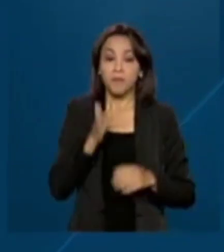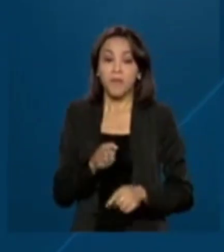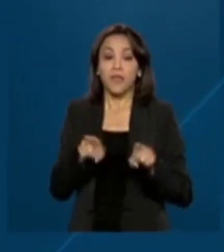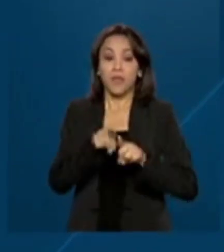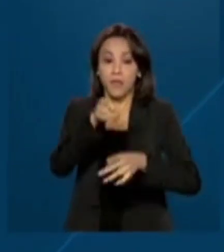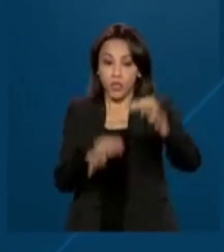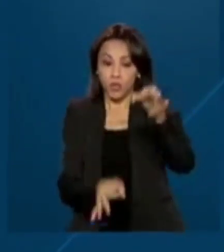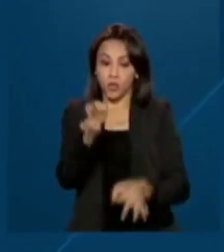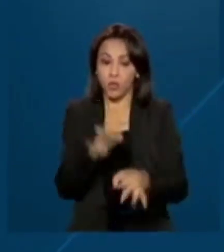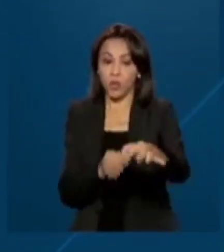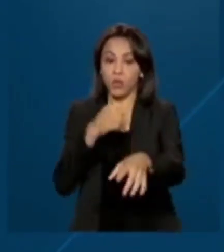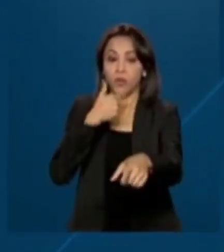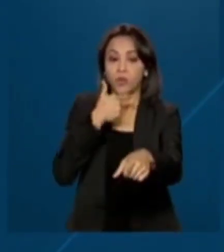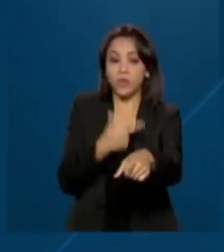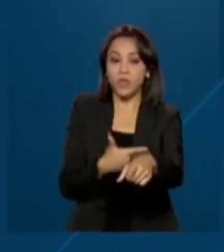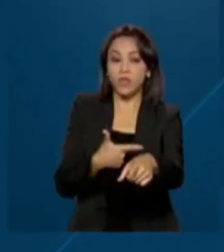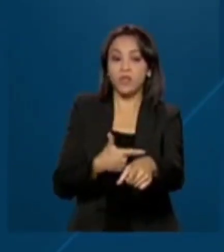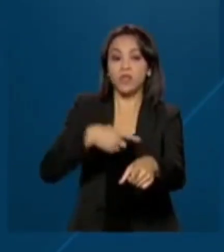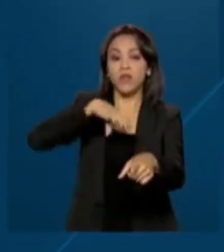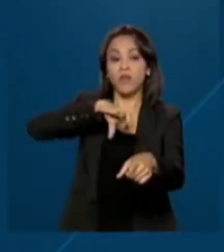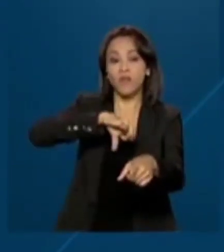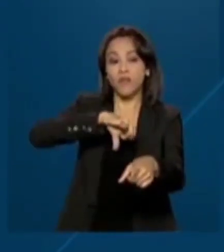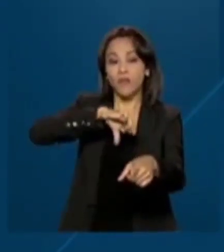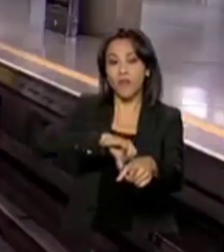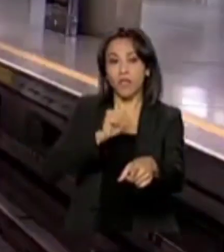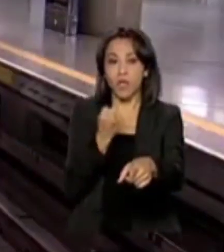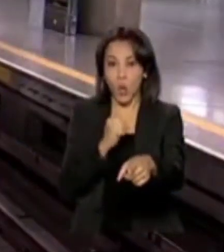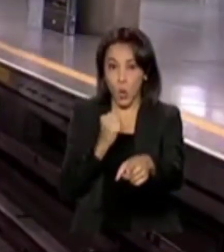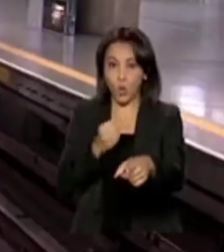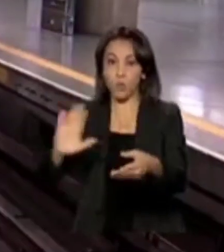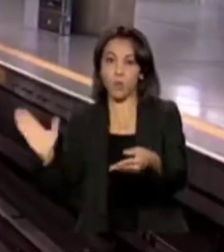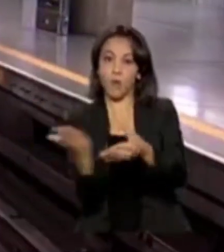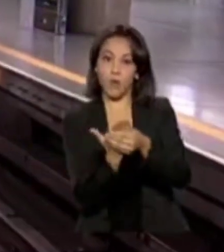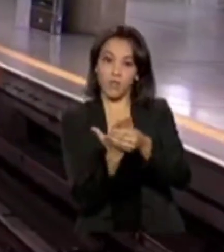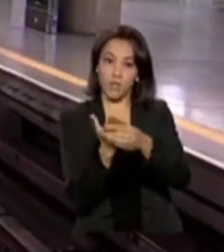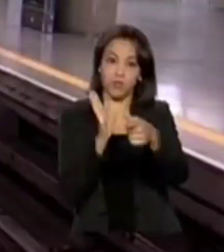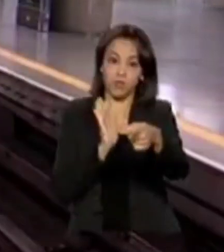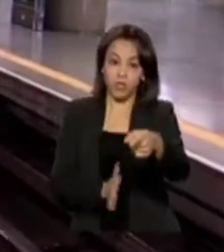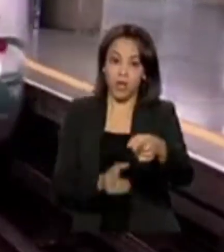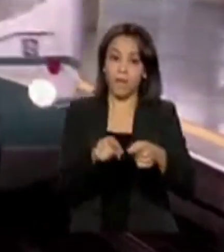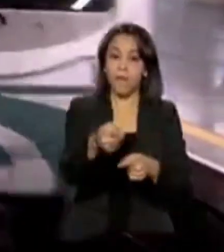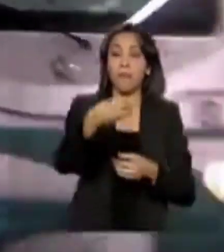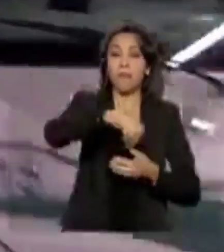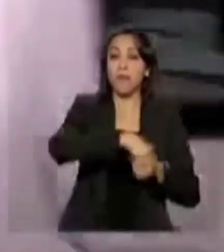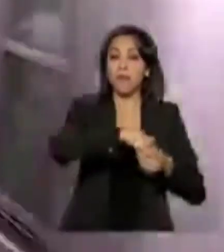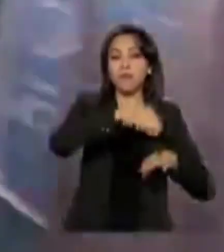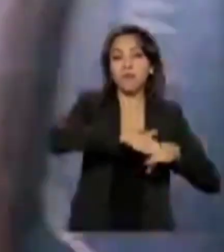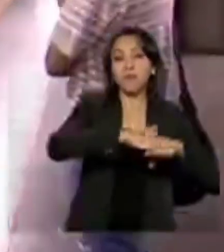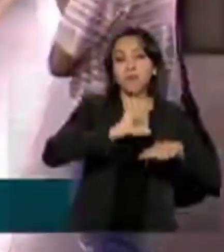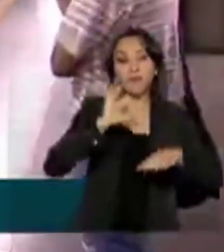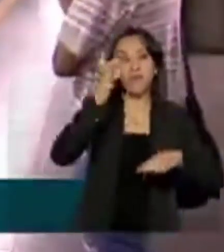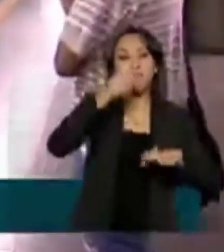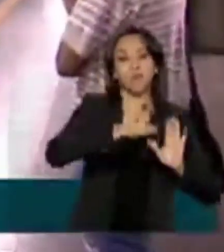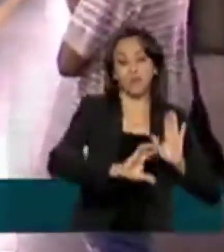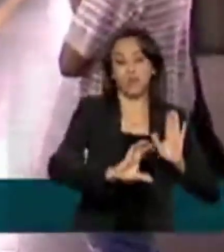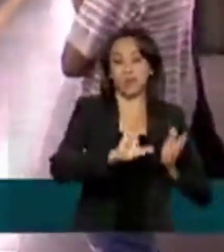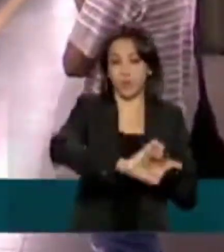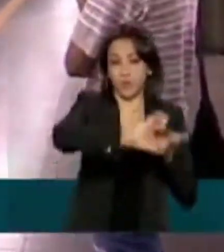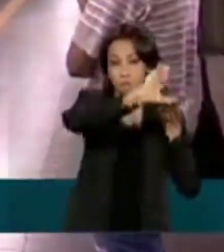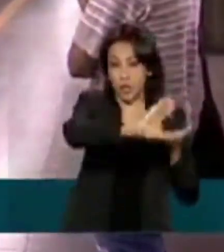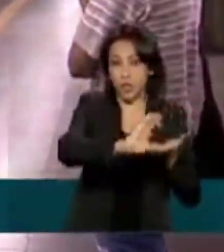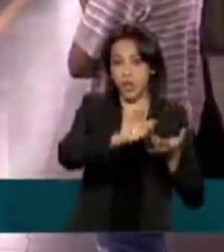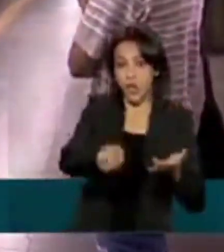298 processos de conduta. Dentre as decisões do Conselho está a condenação de empresas que